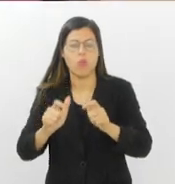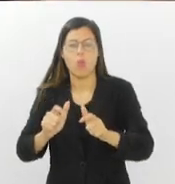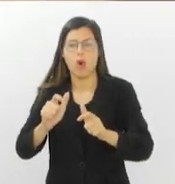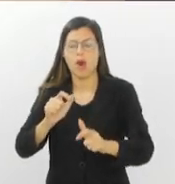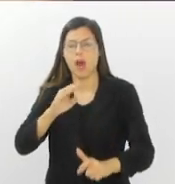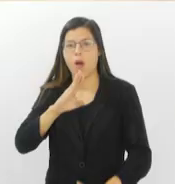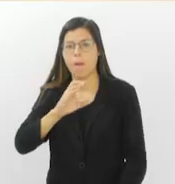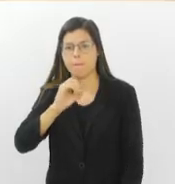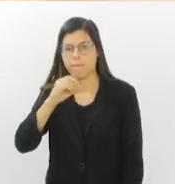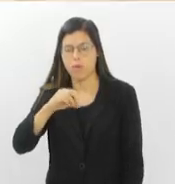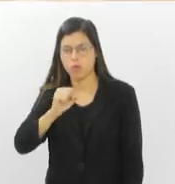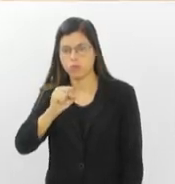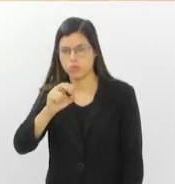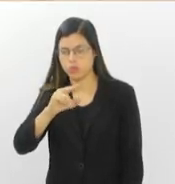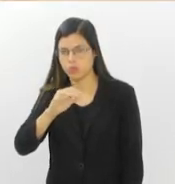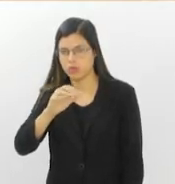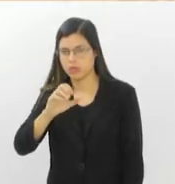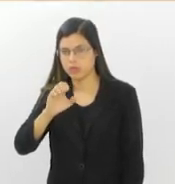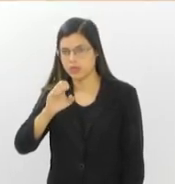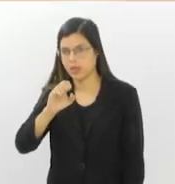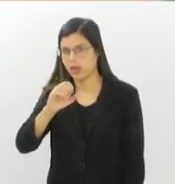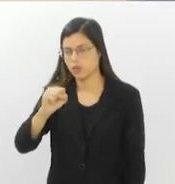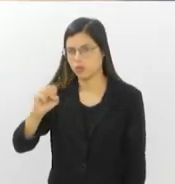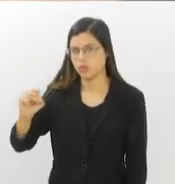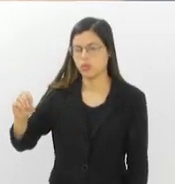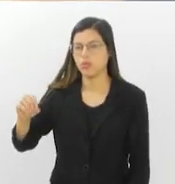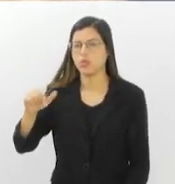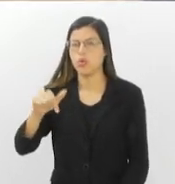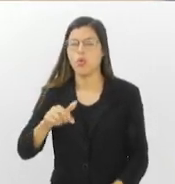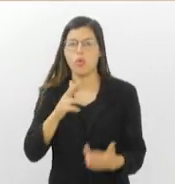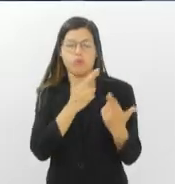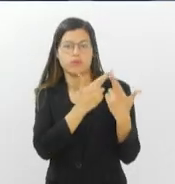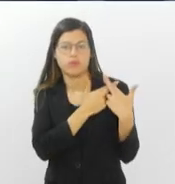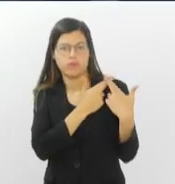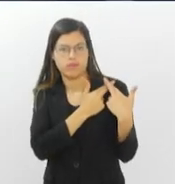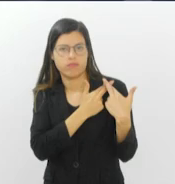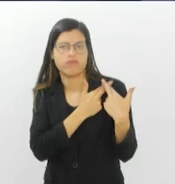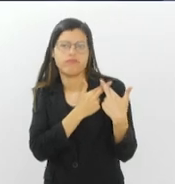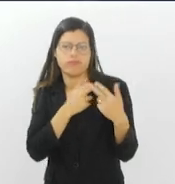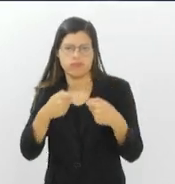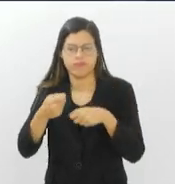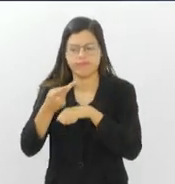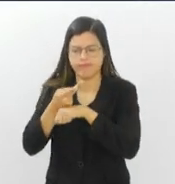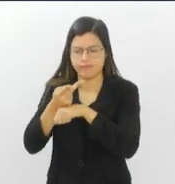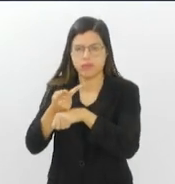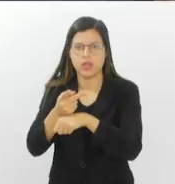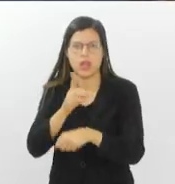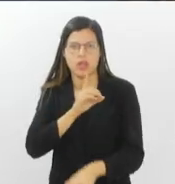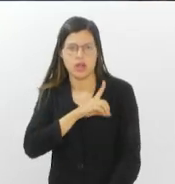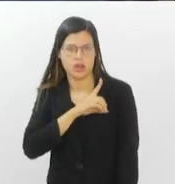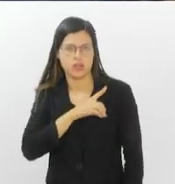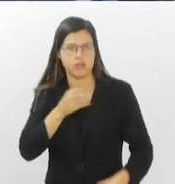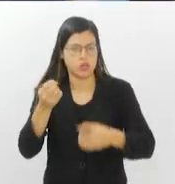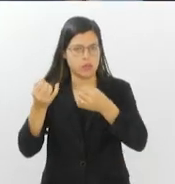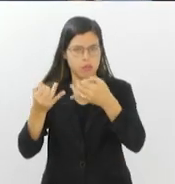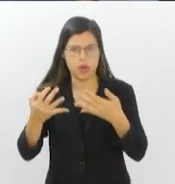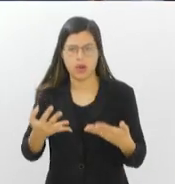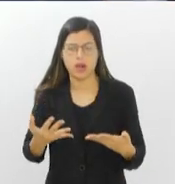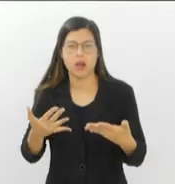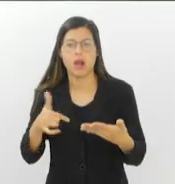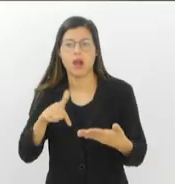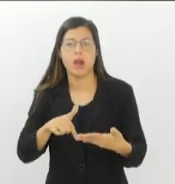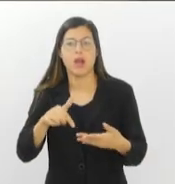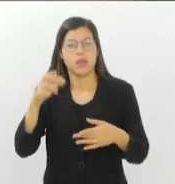O responsável pelo galpão foi encaminhado à Delegacia para prestar esclarecimentos. Durante a operação, os